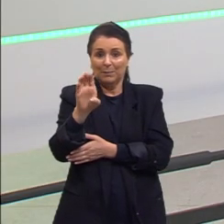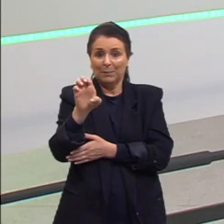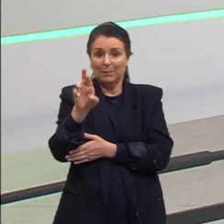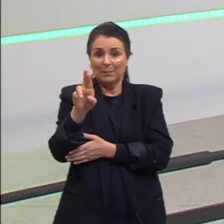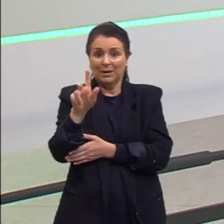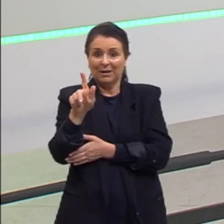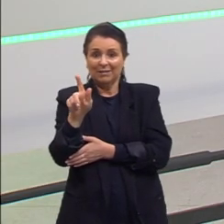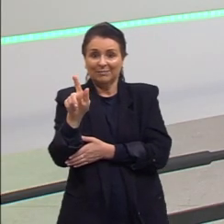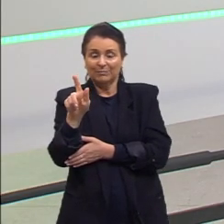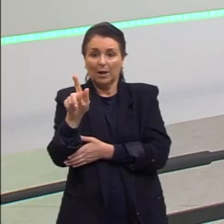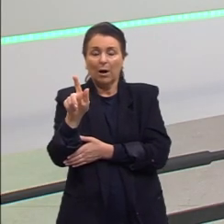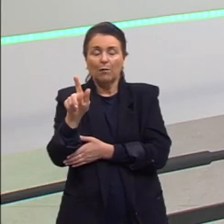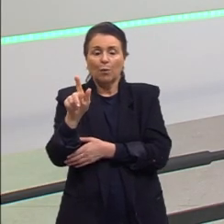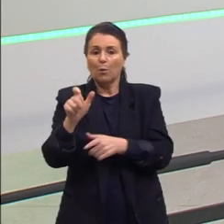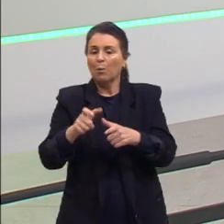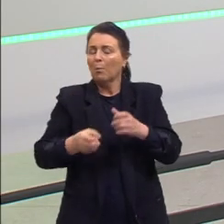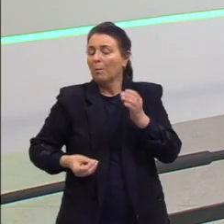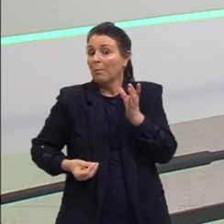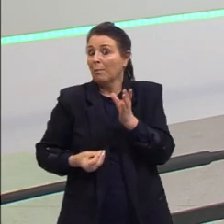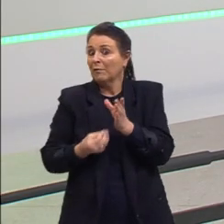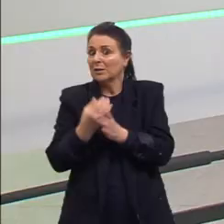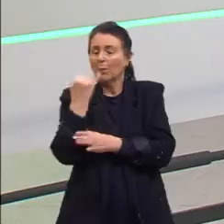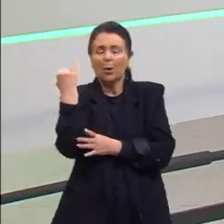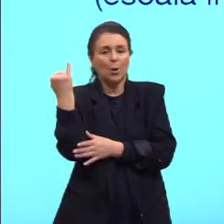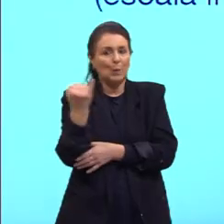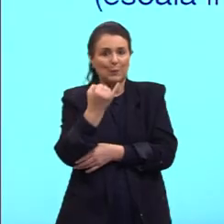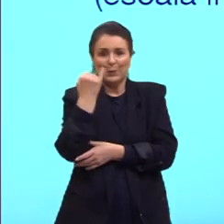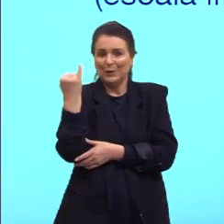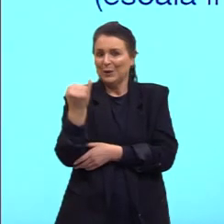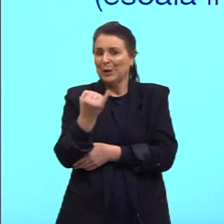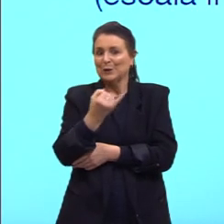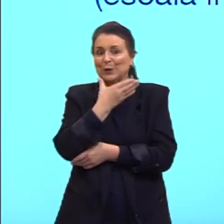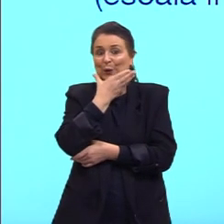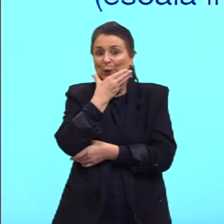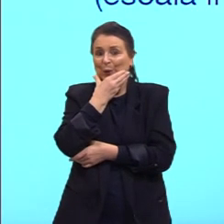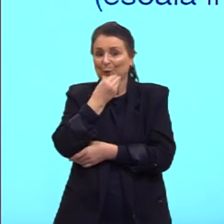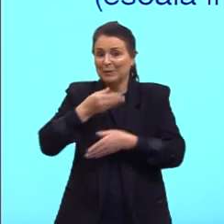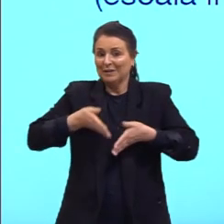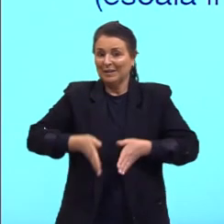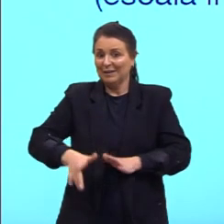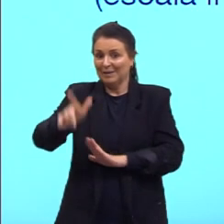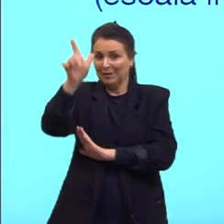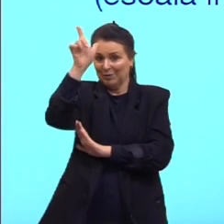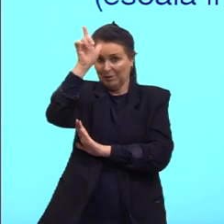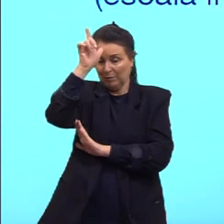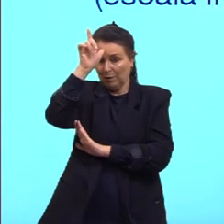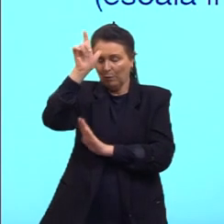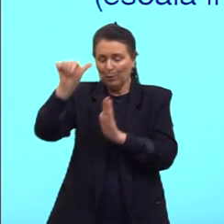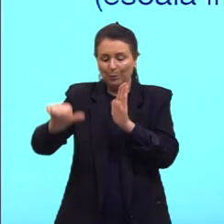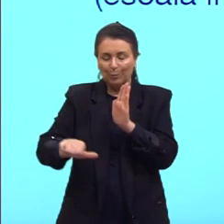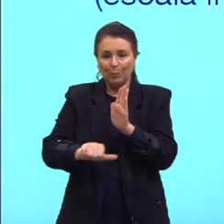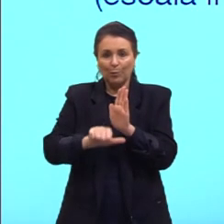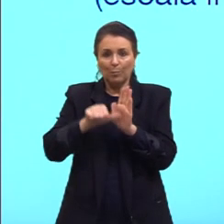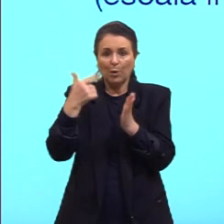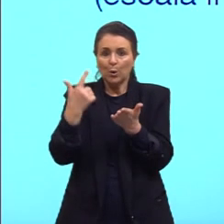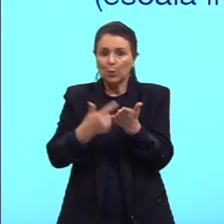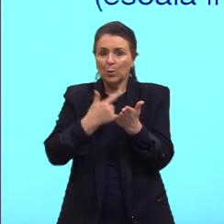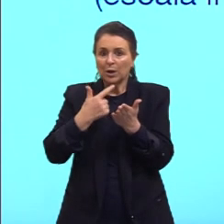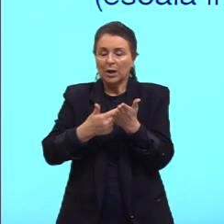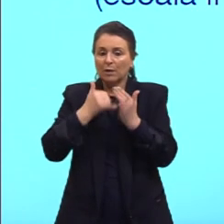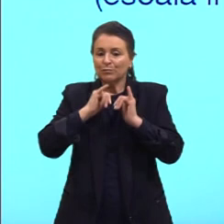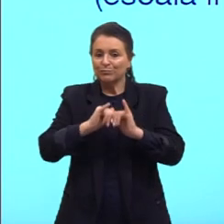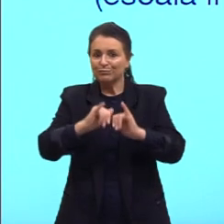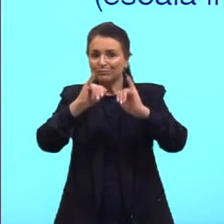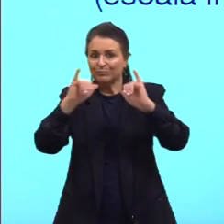invenção desse autor alemão. E essa Bíblia foi o primeiro livro que foi produzido, lançado